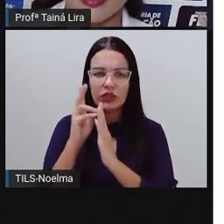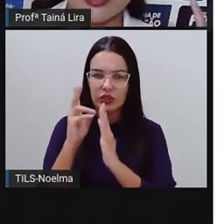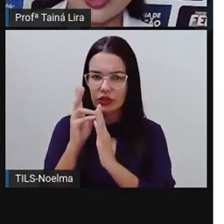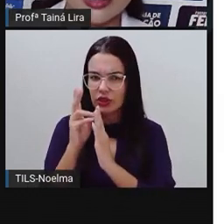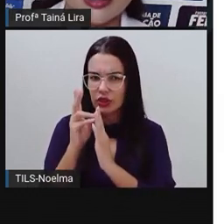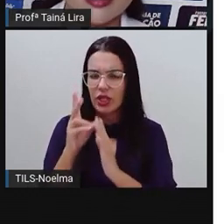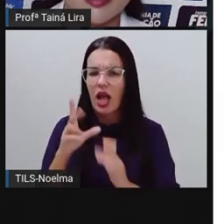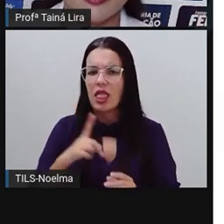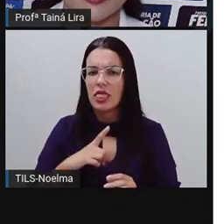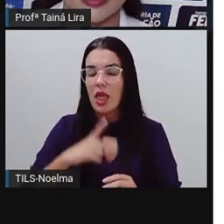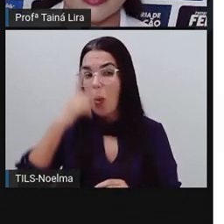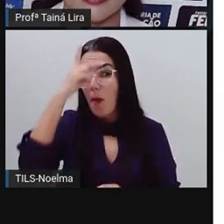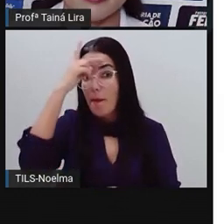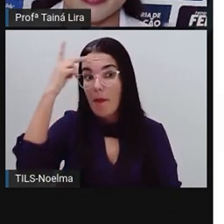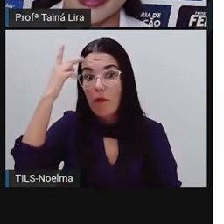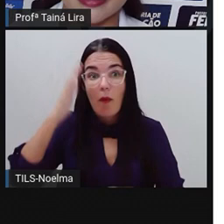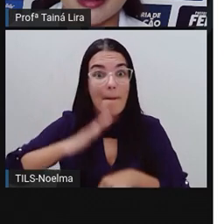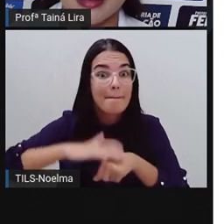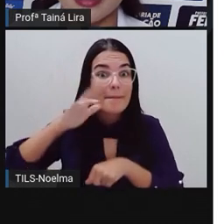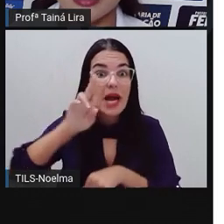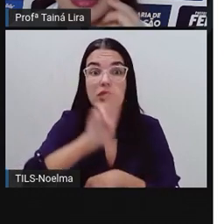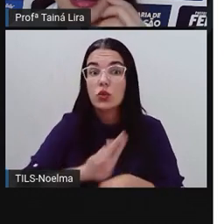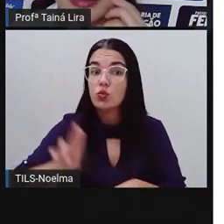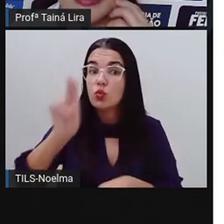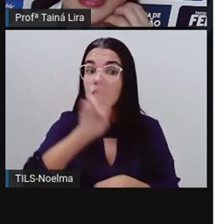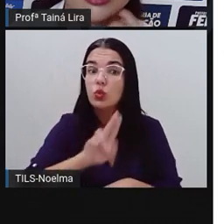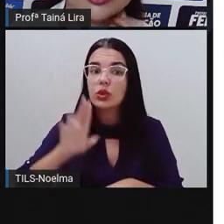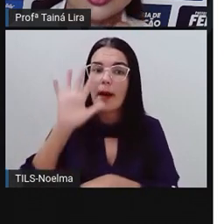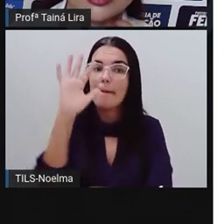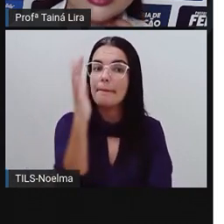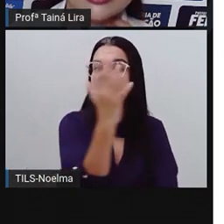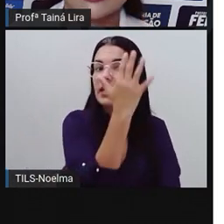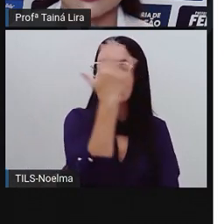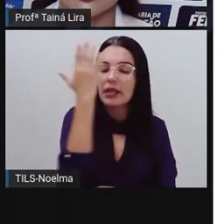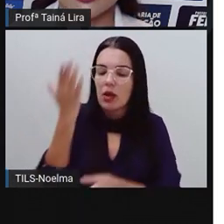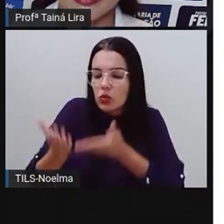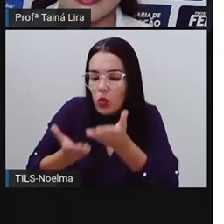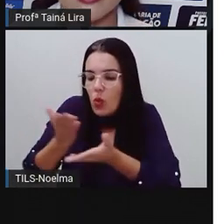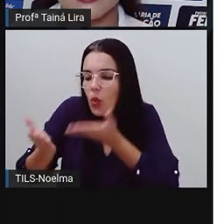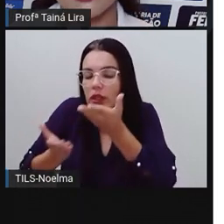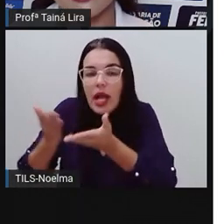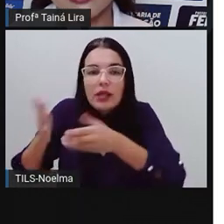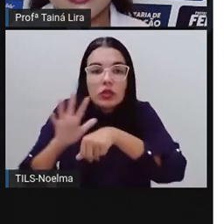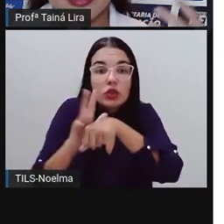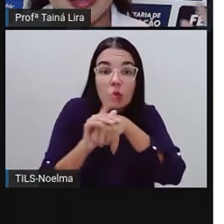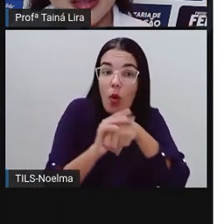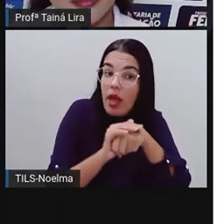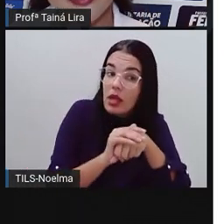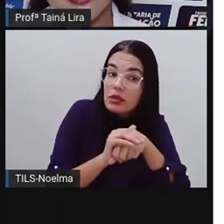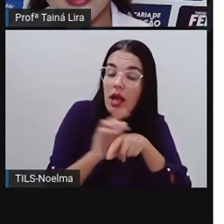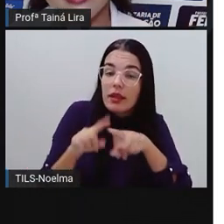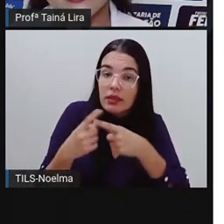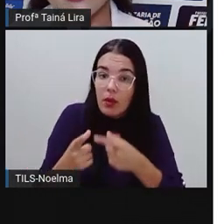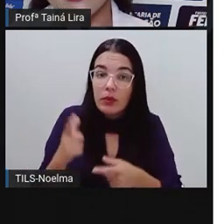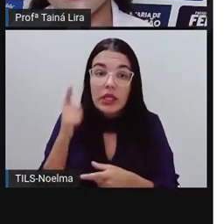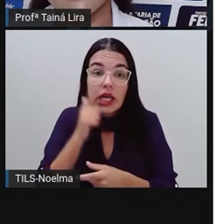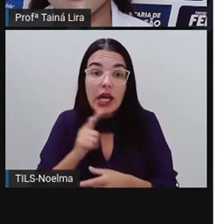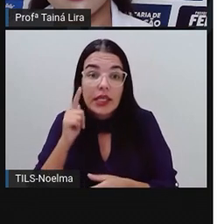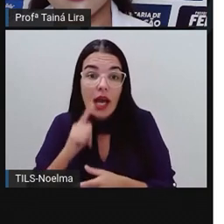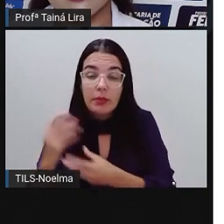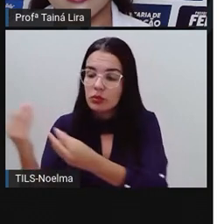povos que mais utilizam plantas ali no tratamento de doenças. Então, nós herdamos, né,